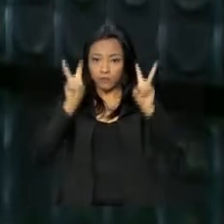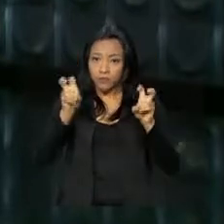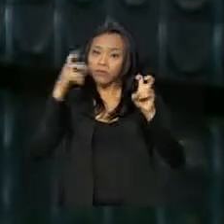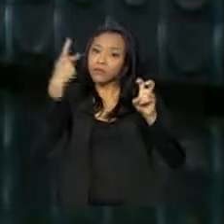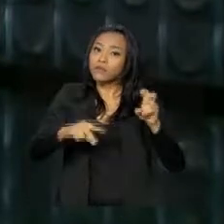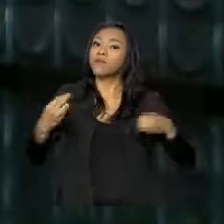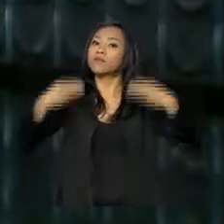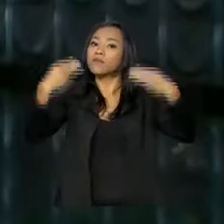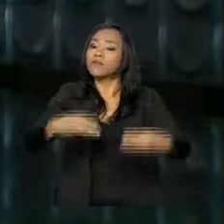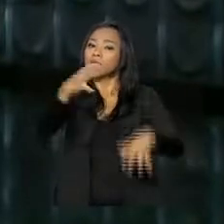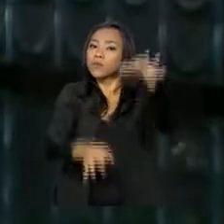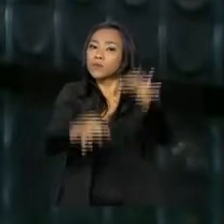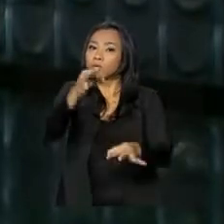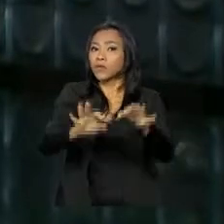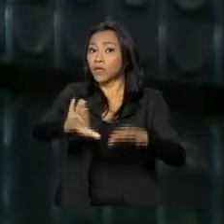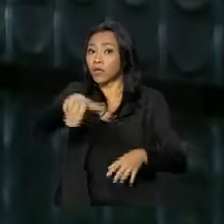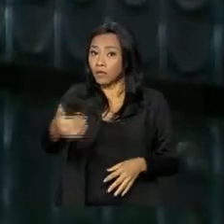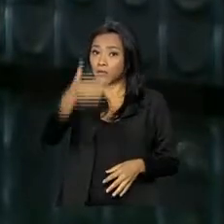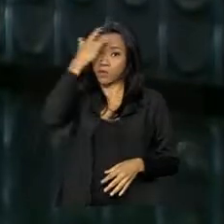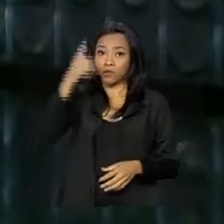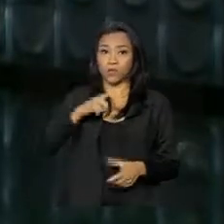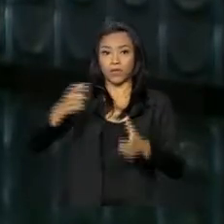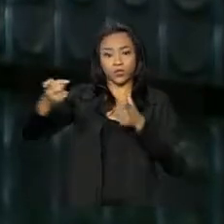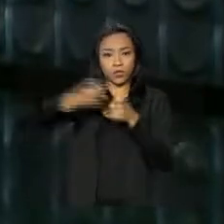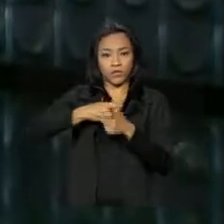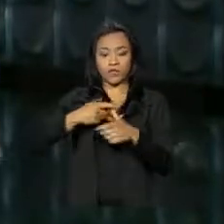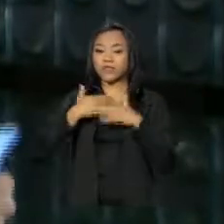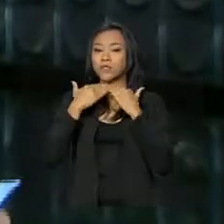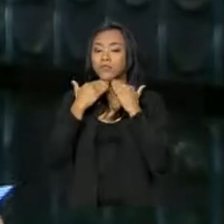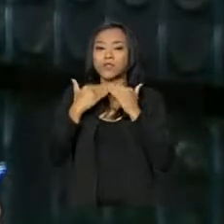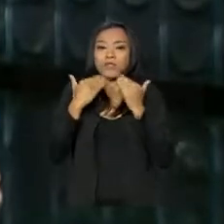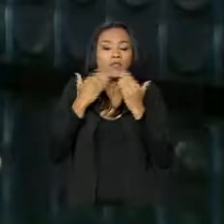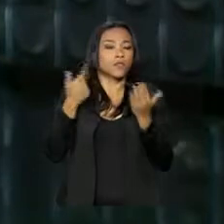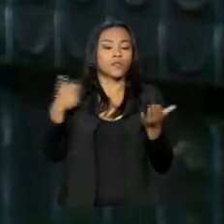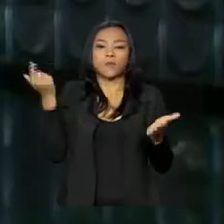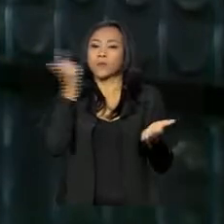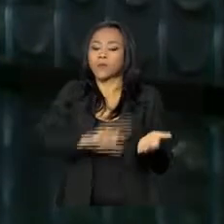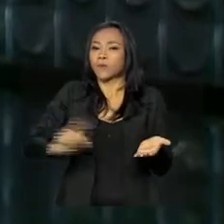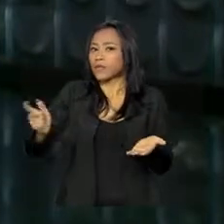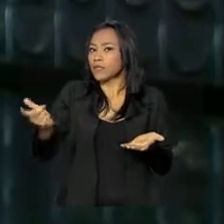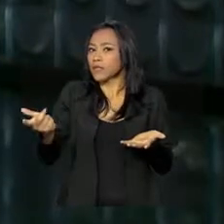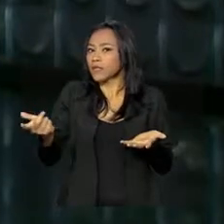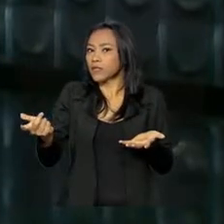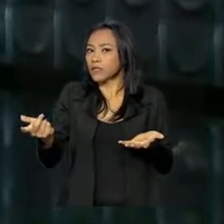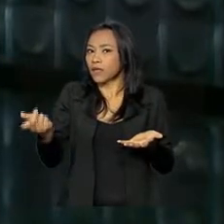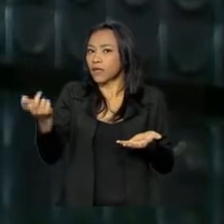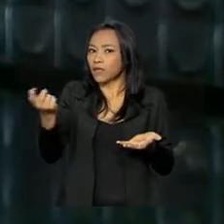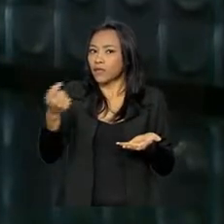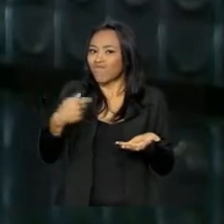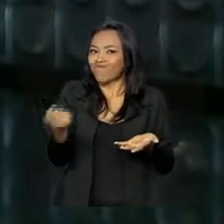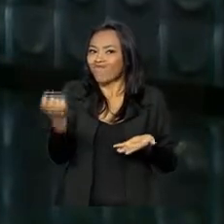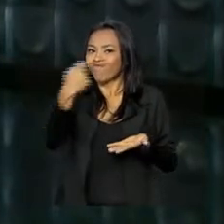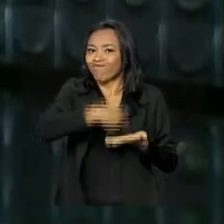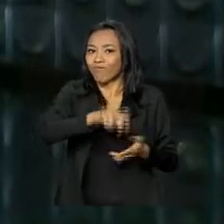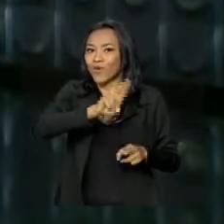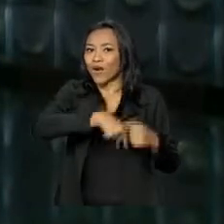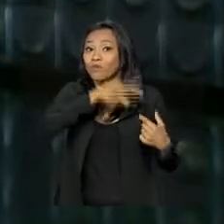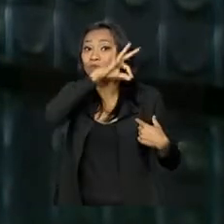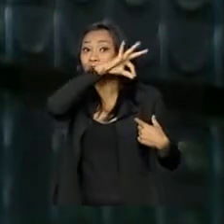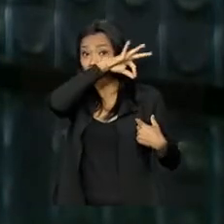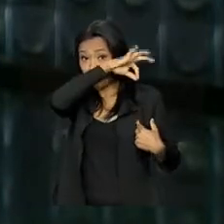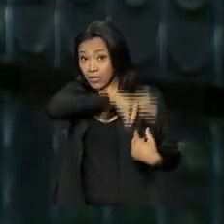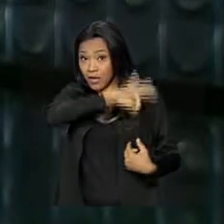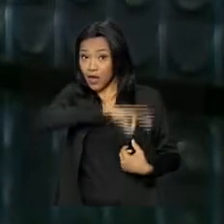Justiça, é quando a pessoa tem dívidas que ultrapassam sua capacidade de ganhos mensais. Por exemplo,